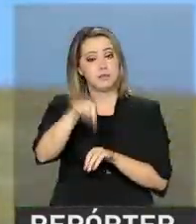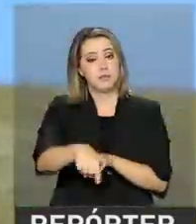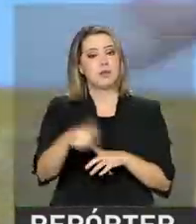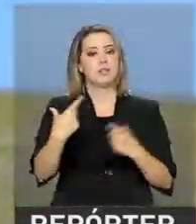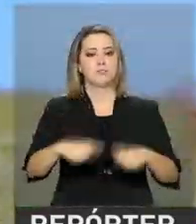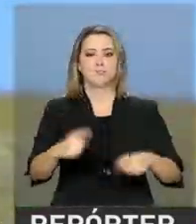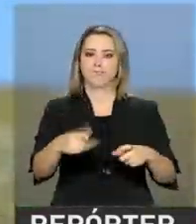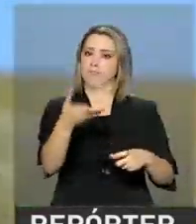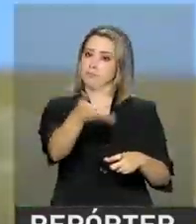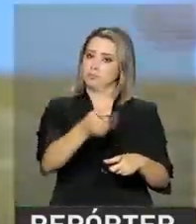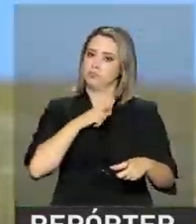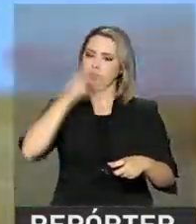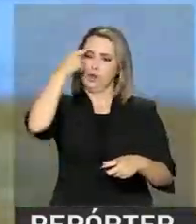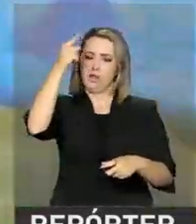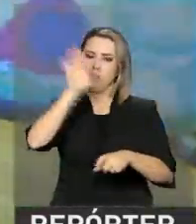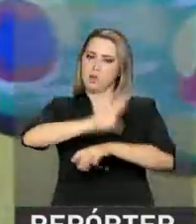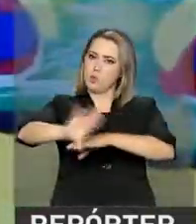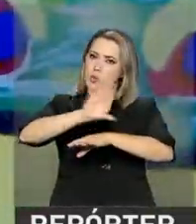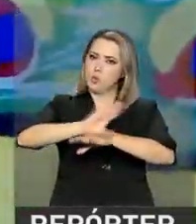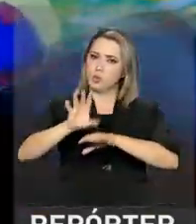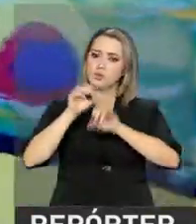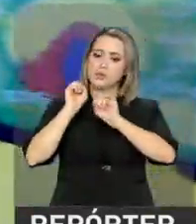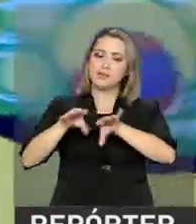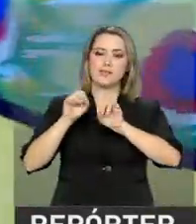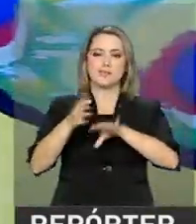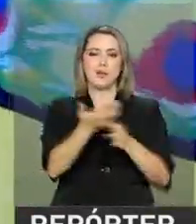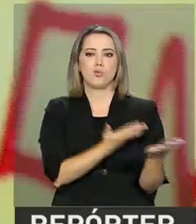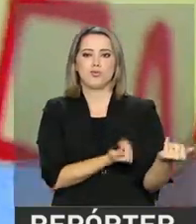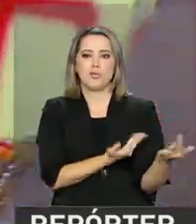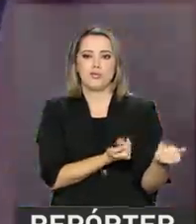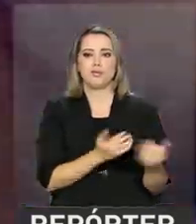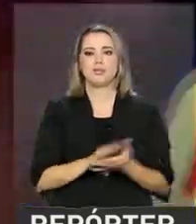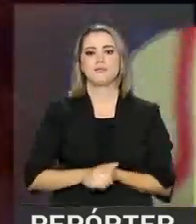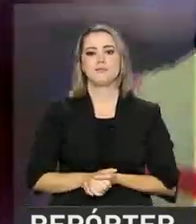A ideia das oficinas é oferecer formação aos jovens.